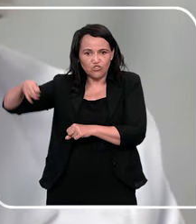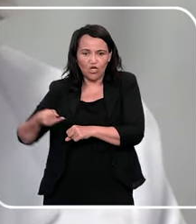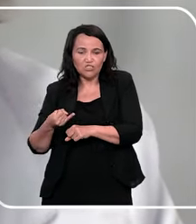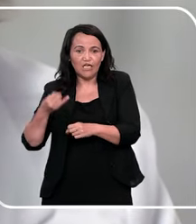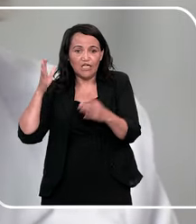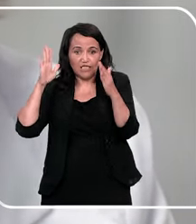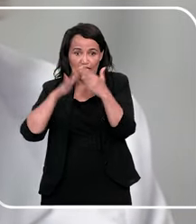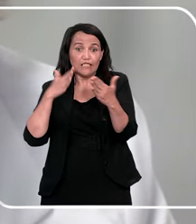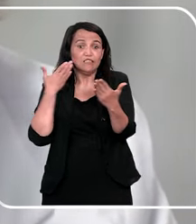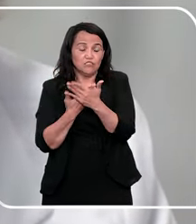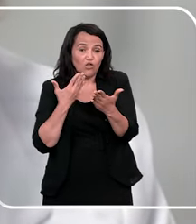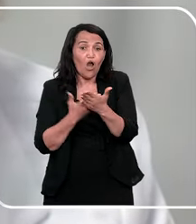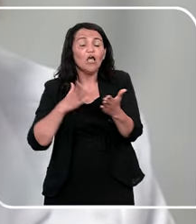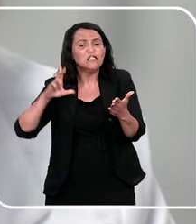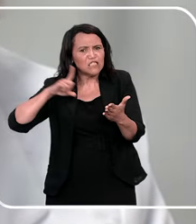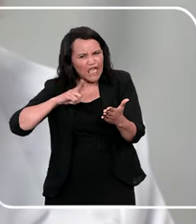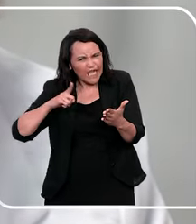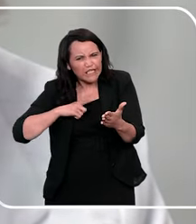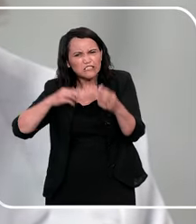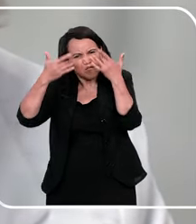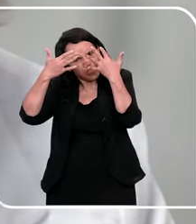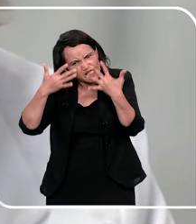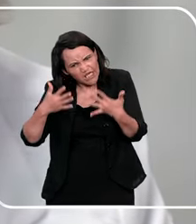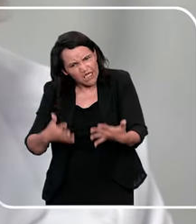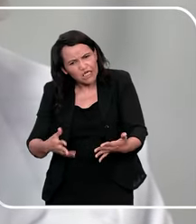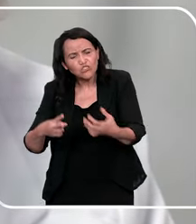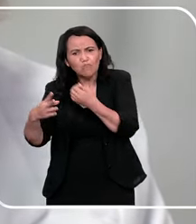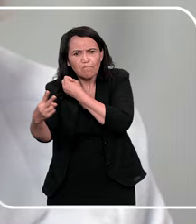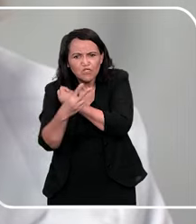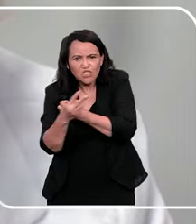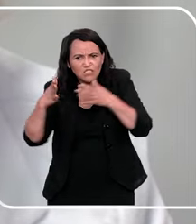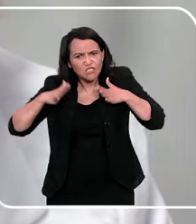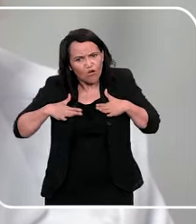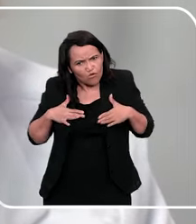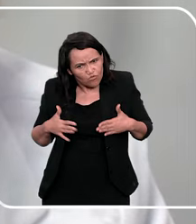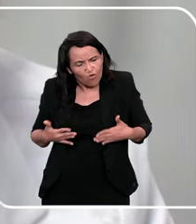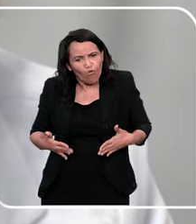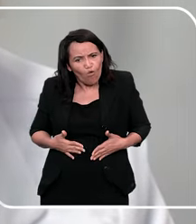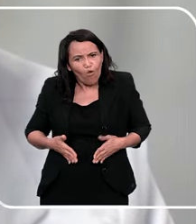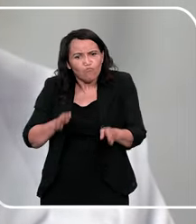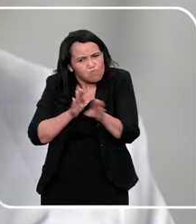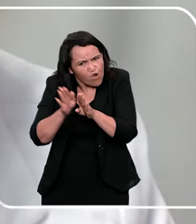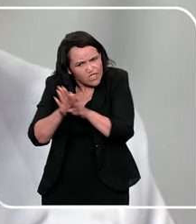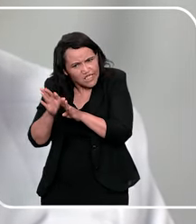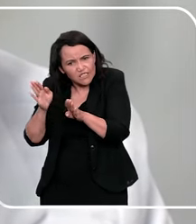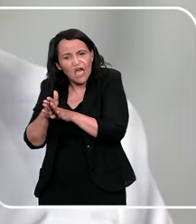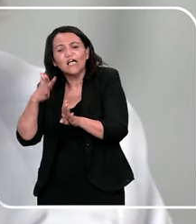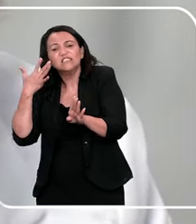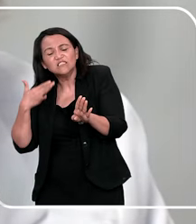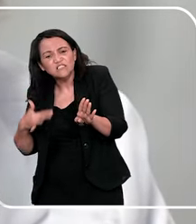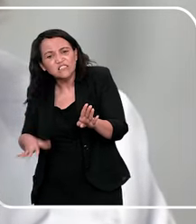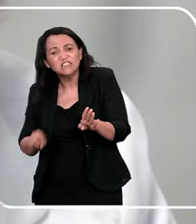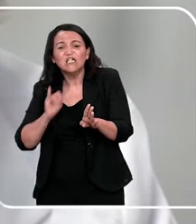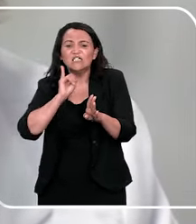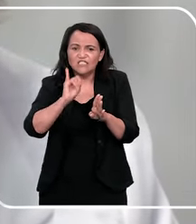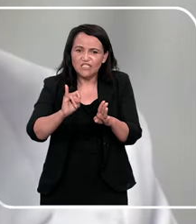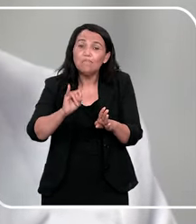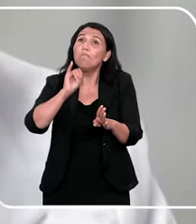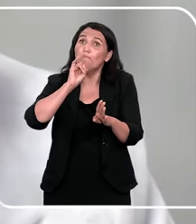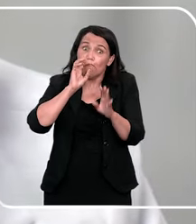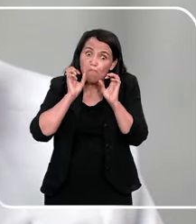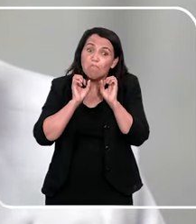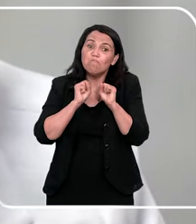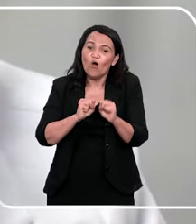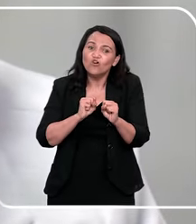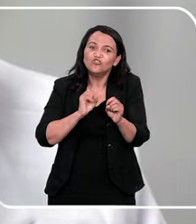como que a gente pode conversar com as crianças e orientá-las em relação a isso. Então, se vocês quiserem, pode buscar,